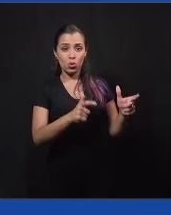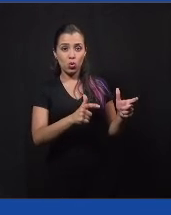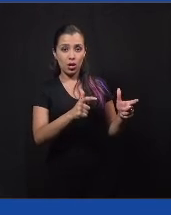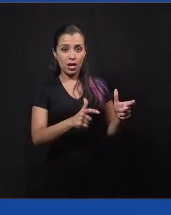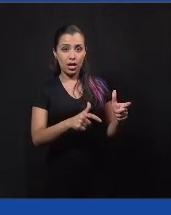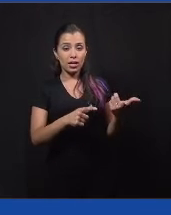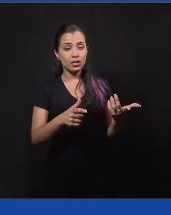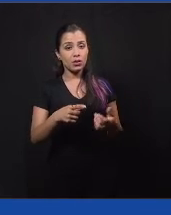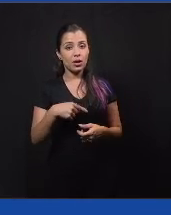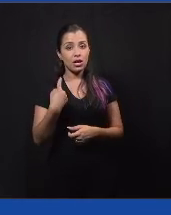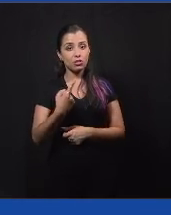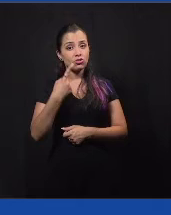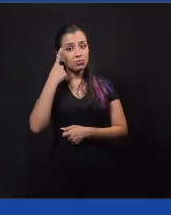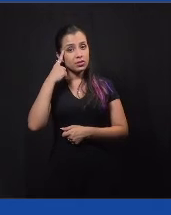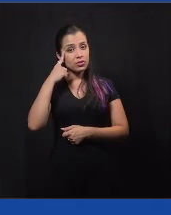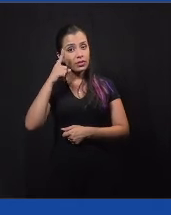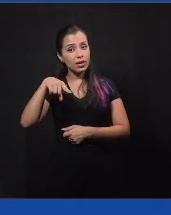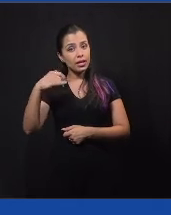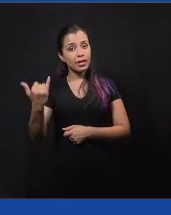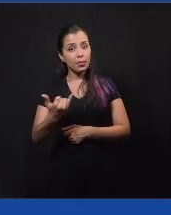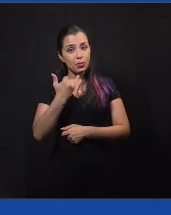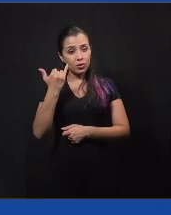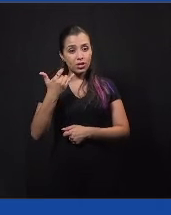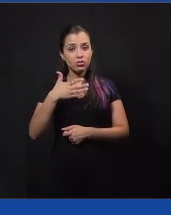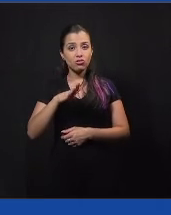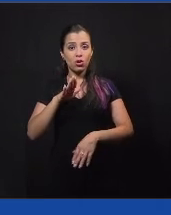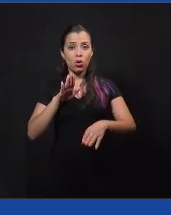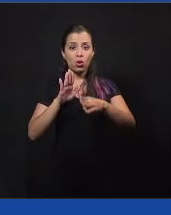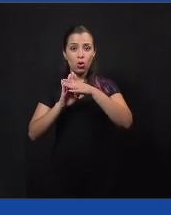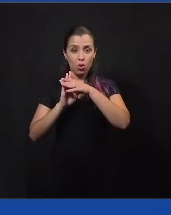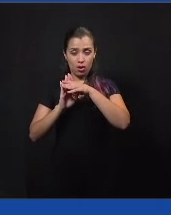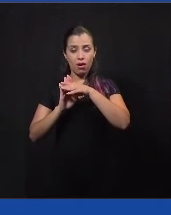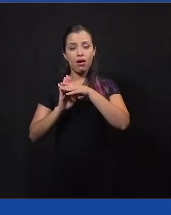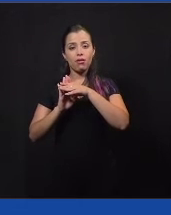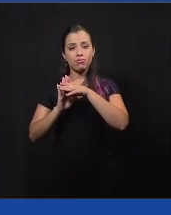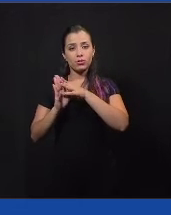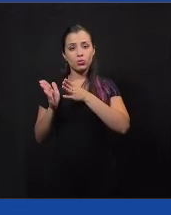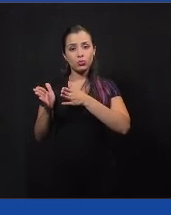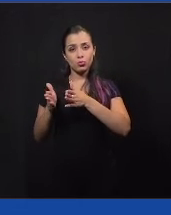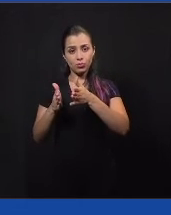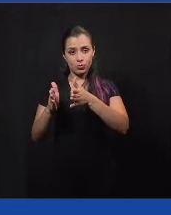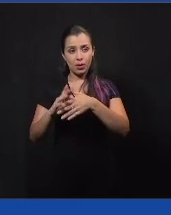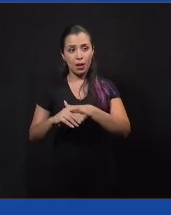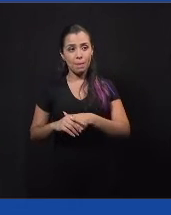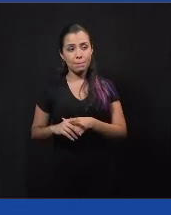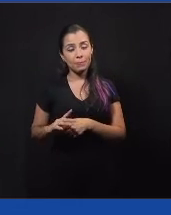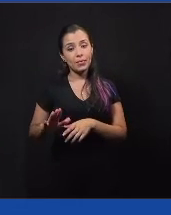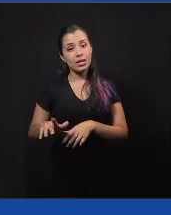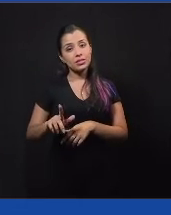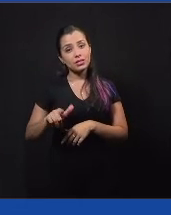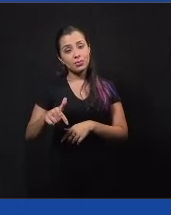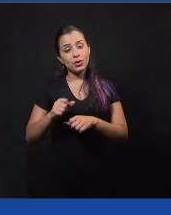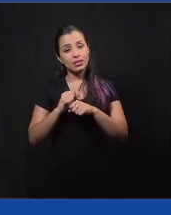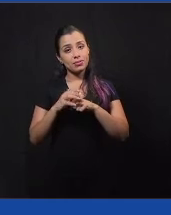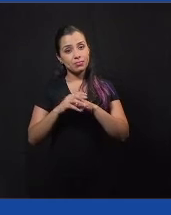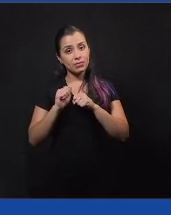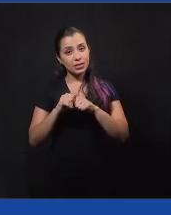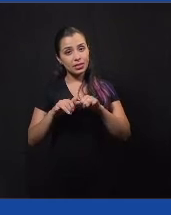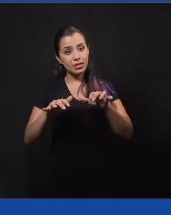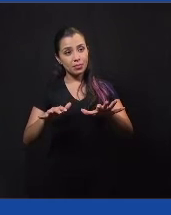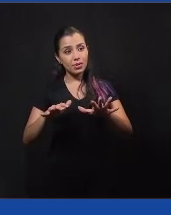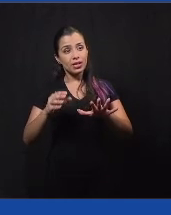achou que seria importante incluir já esses municípios na jornada. E aí, com a pandemia, a gente resolveu ampliar isso, né, para mais, assim,